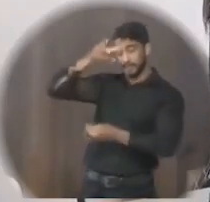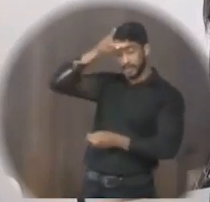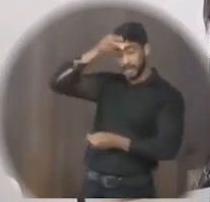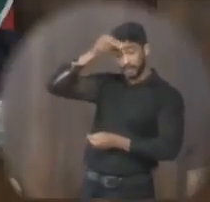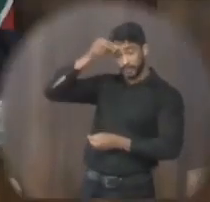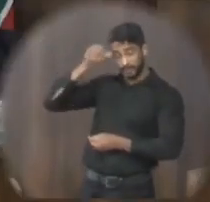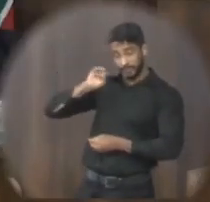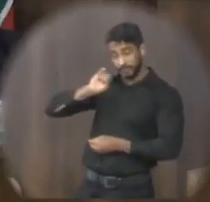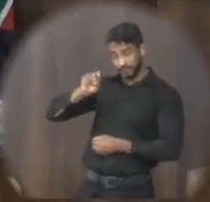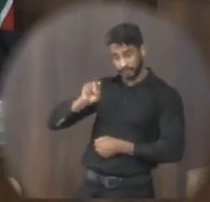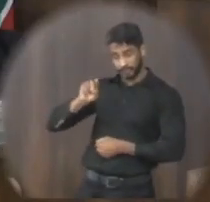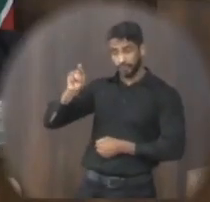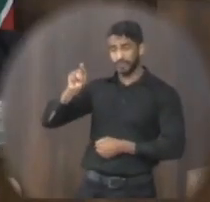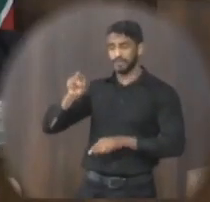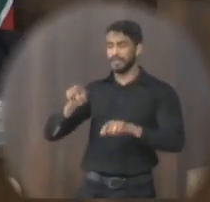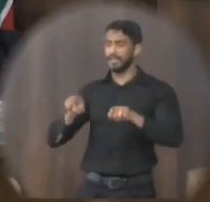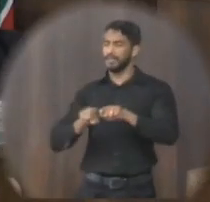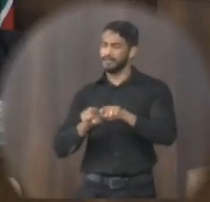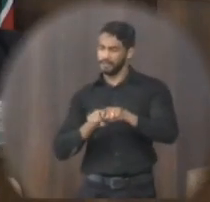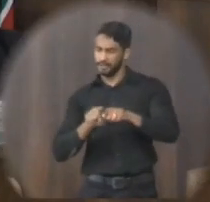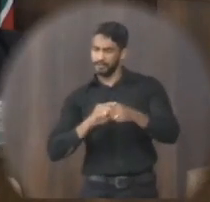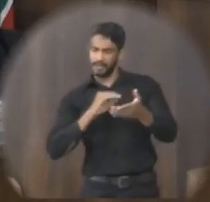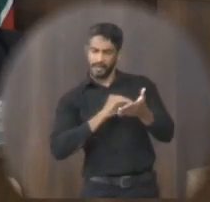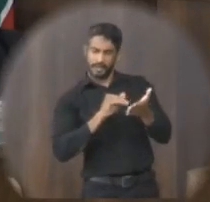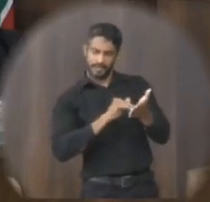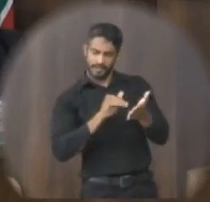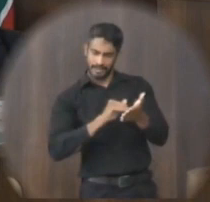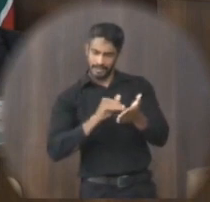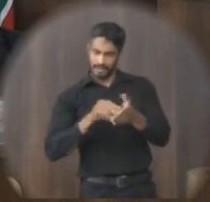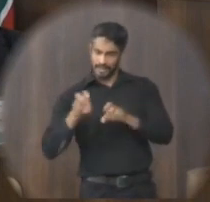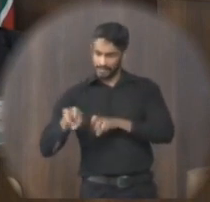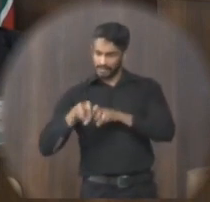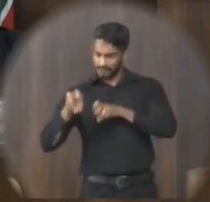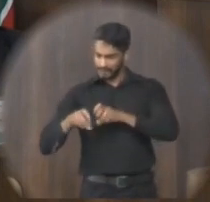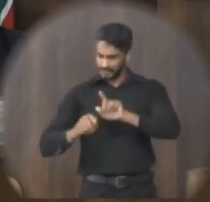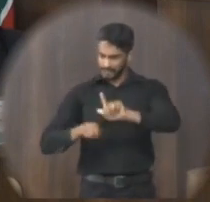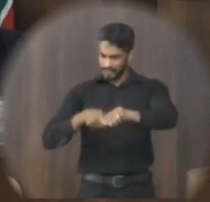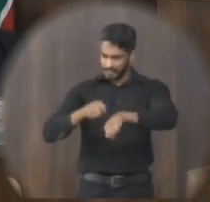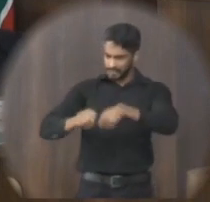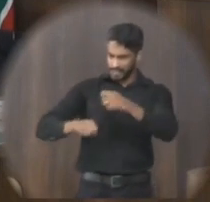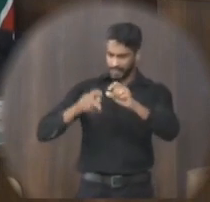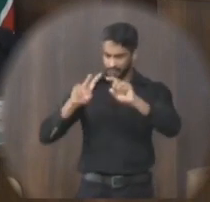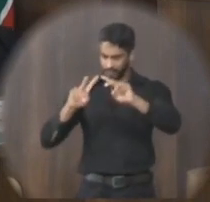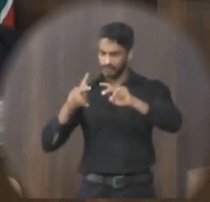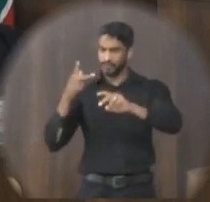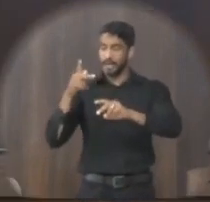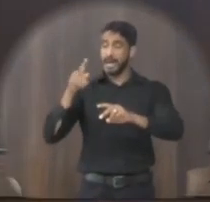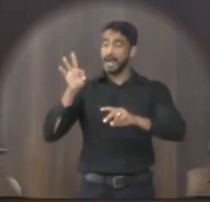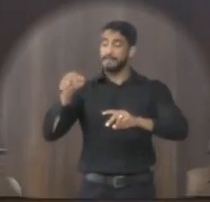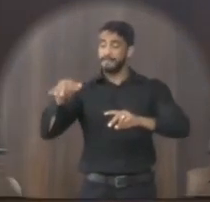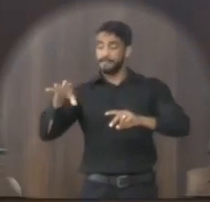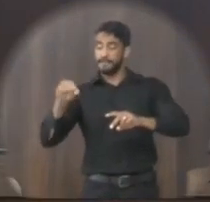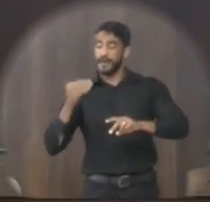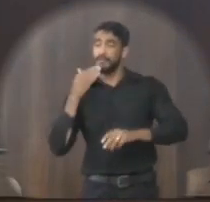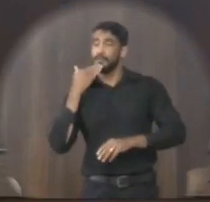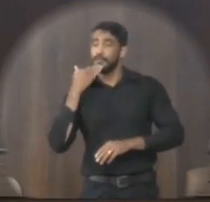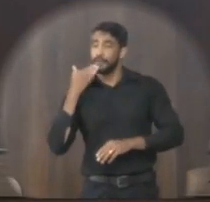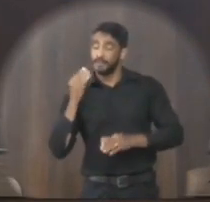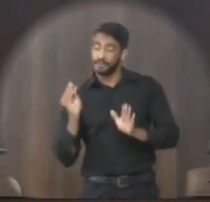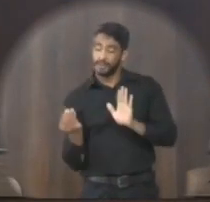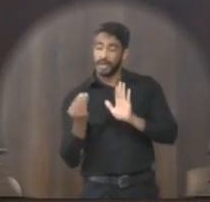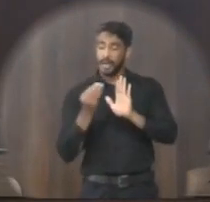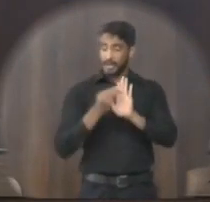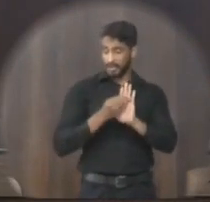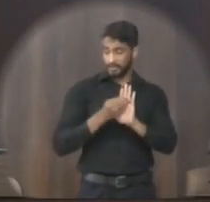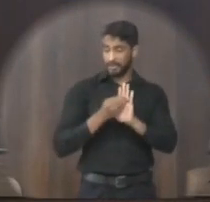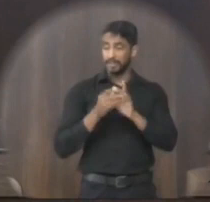senhor José Aparecido bem como o secretário municipal de fazenda administração e recursos humanos Fábio Cantuário Ribeiro solicitando o agendamento de